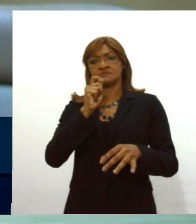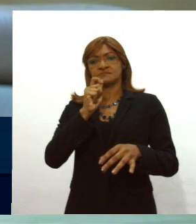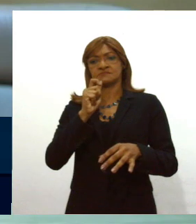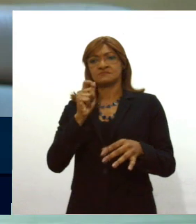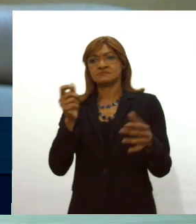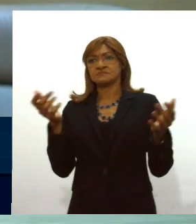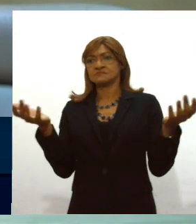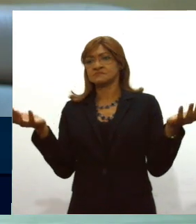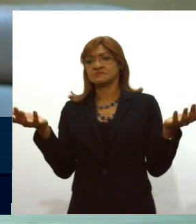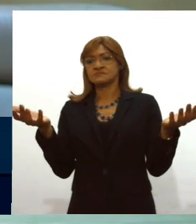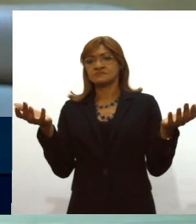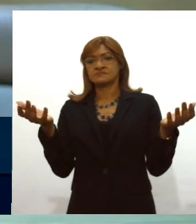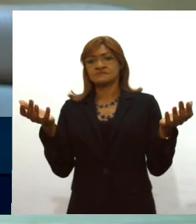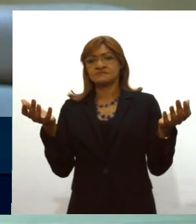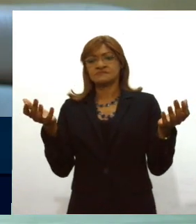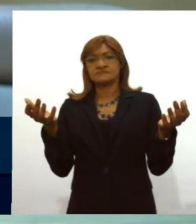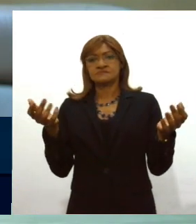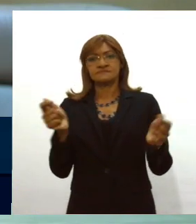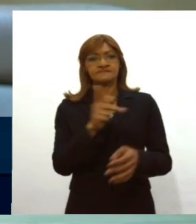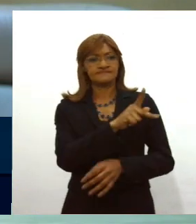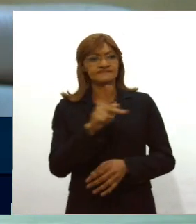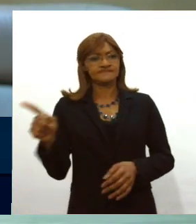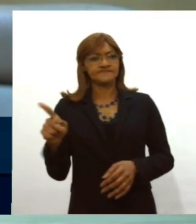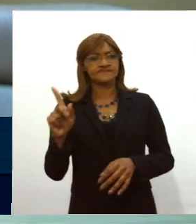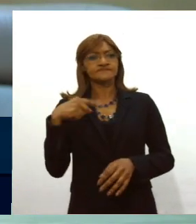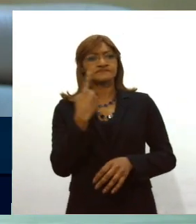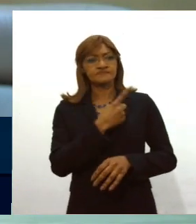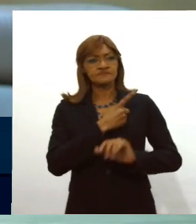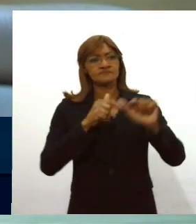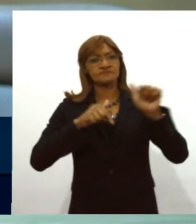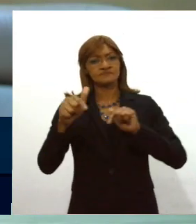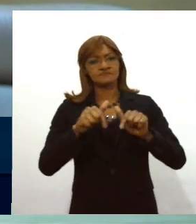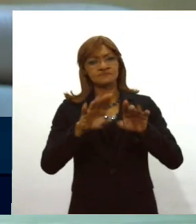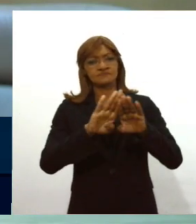nós trabalhamos com isso, senhor presidente, trabalhamos com isso.